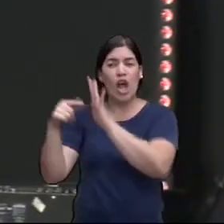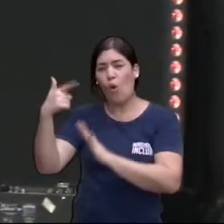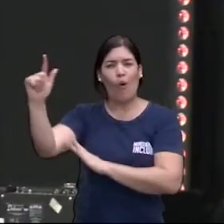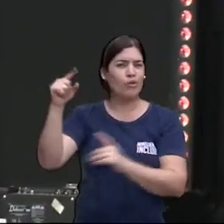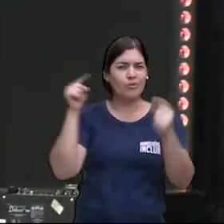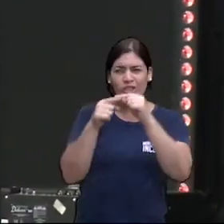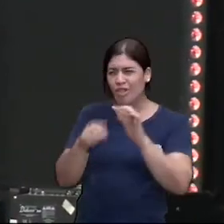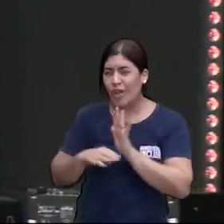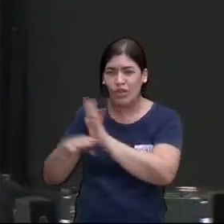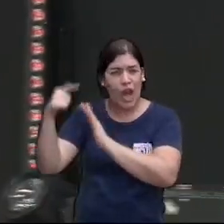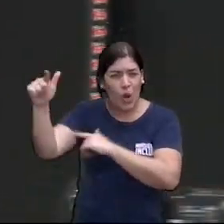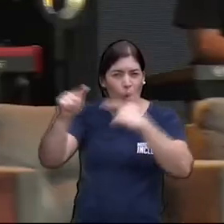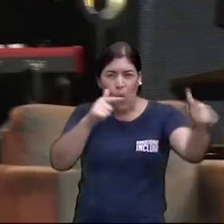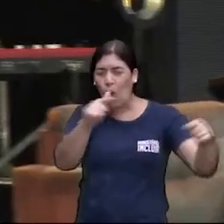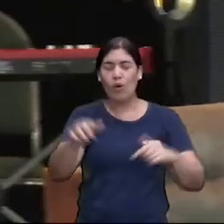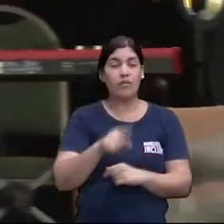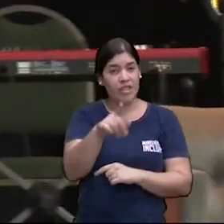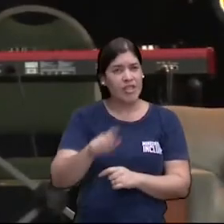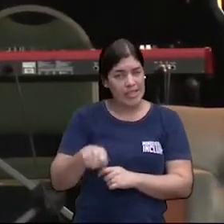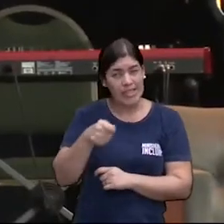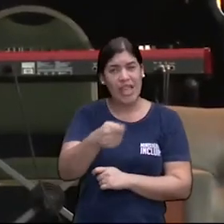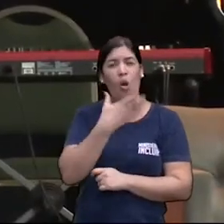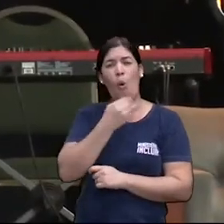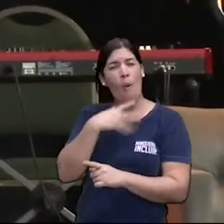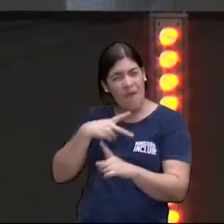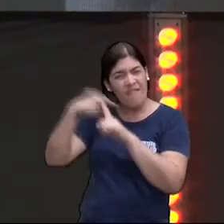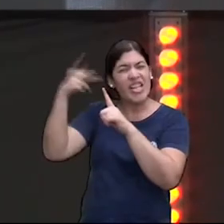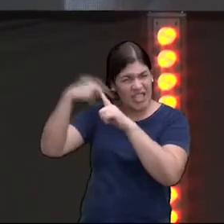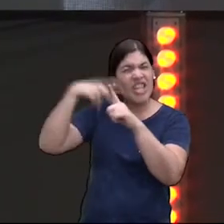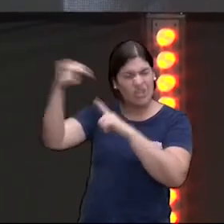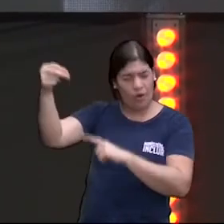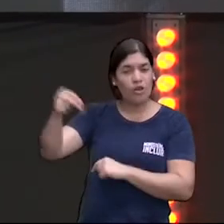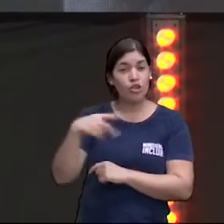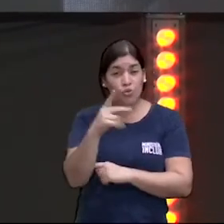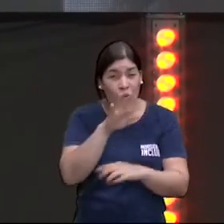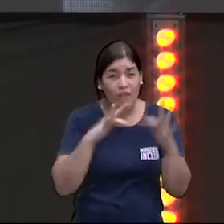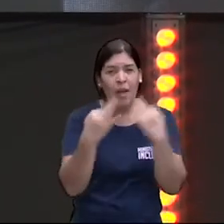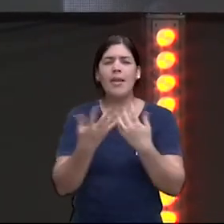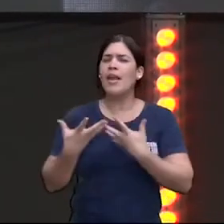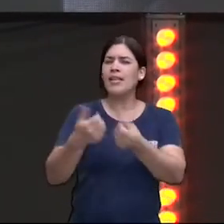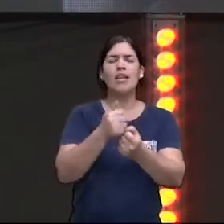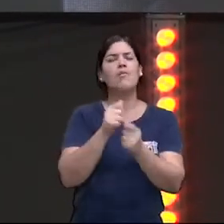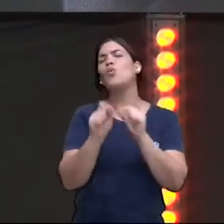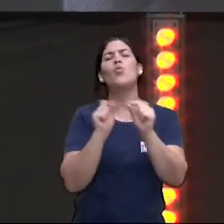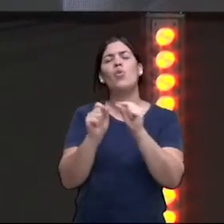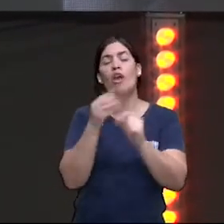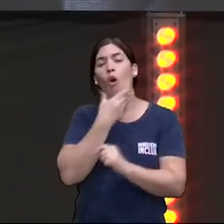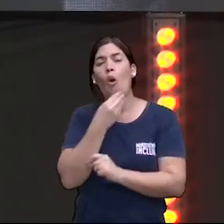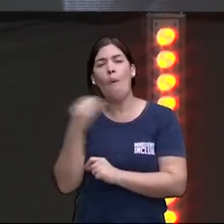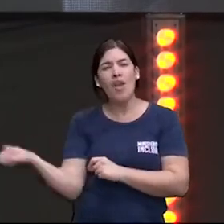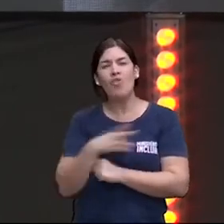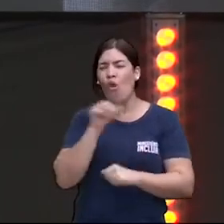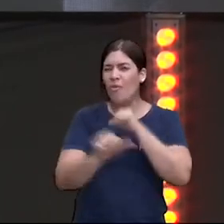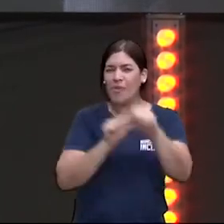vocês serão homens campeões vencedores suas famílias vão receber de volta homens transformados pelo poder do